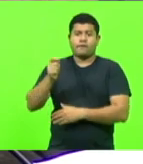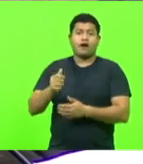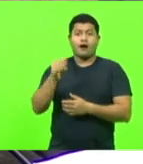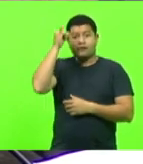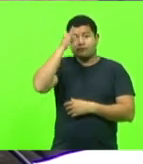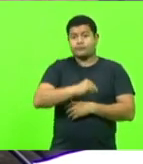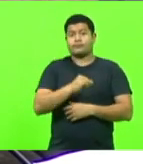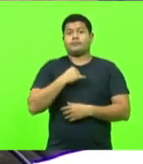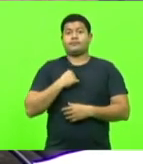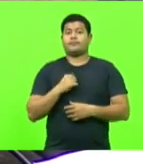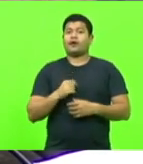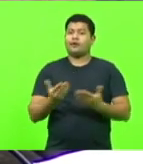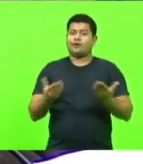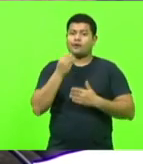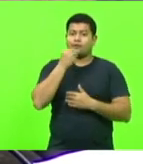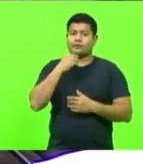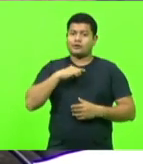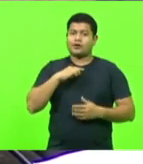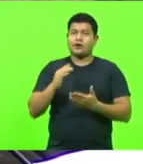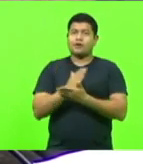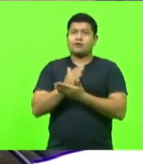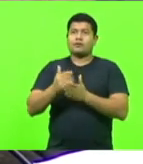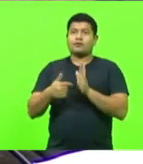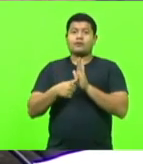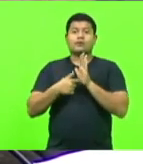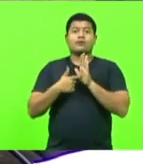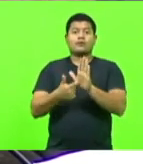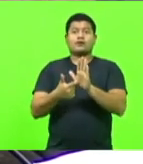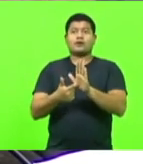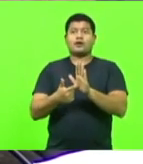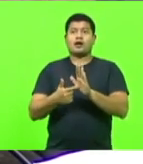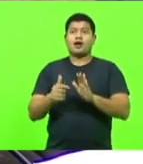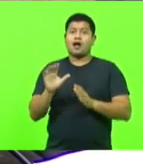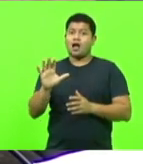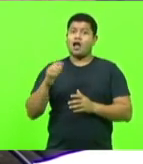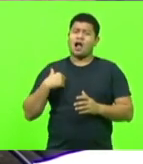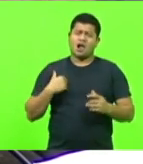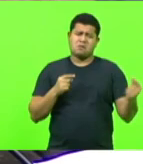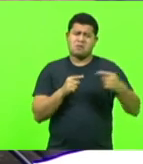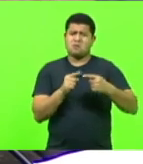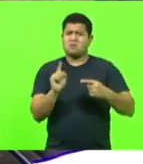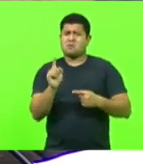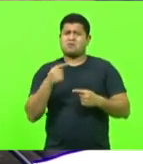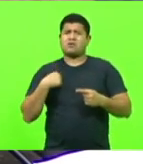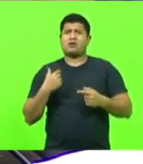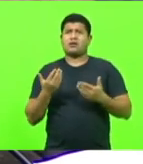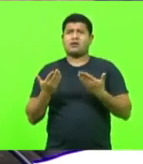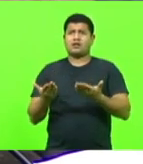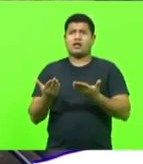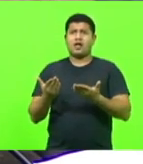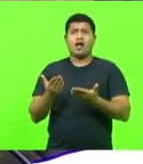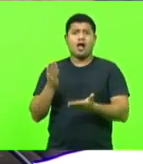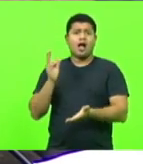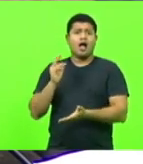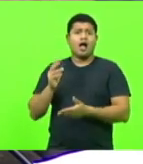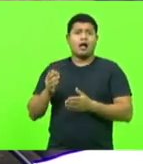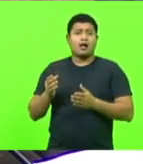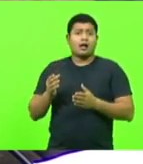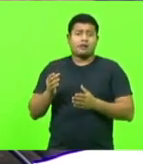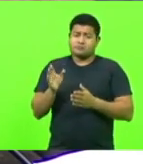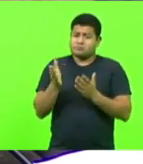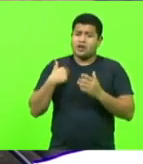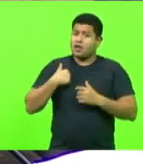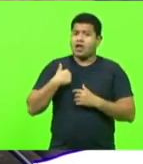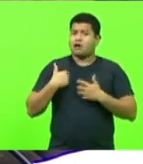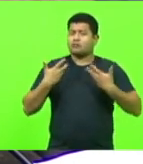indicadas porque tem uns carguinhos lá, parece, mas não quero achar que isso tem nada a ver com o motivo da manutenção do hotel lá. Eu